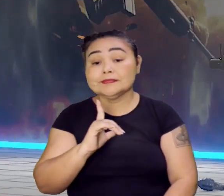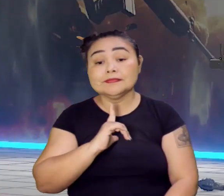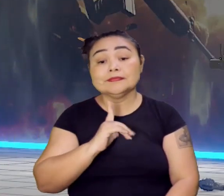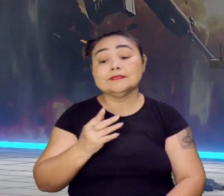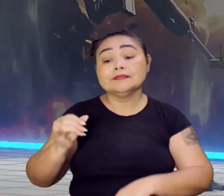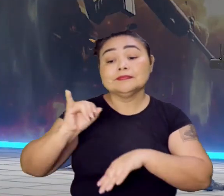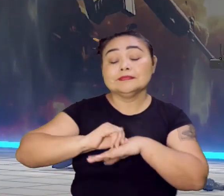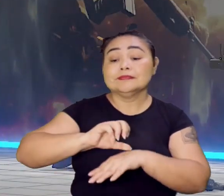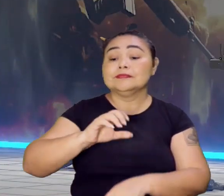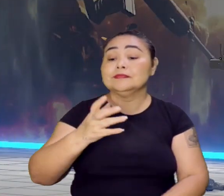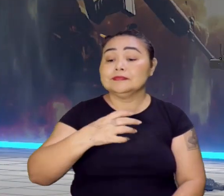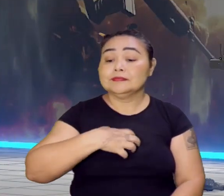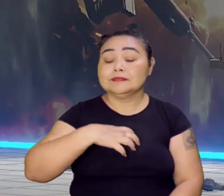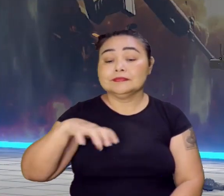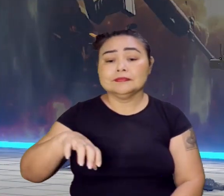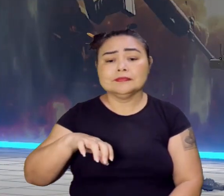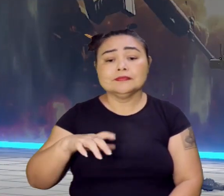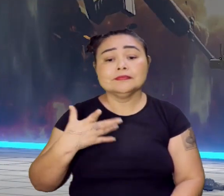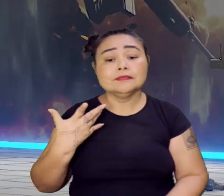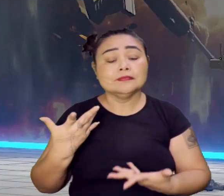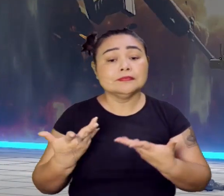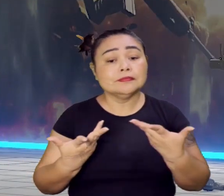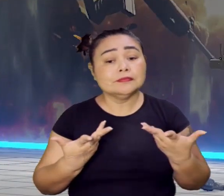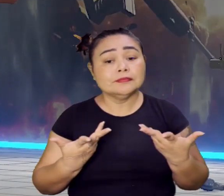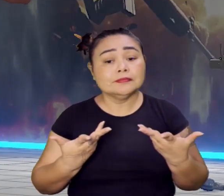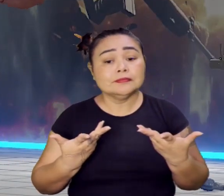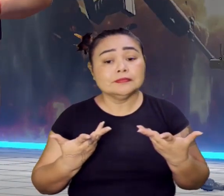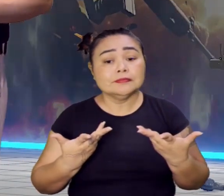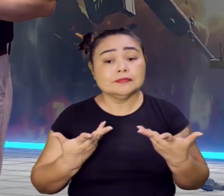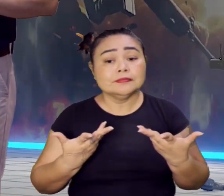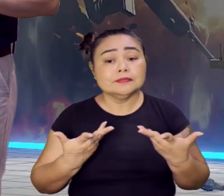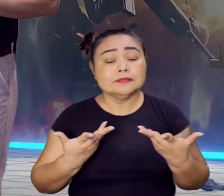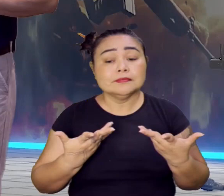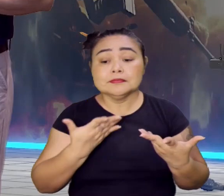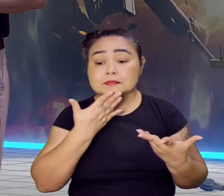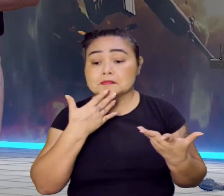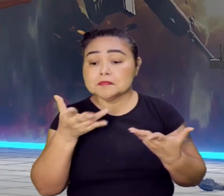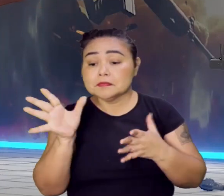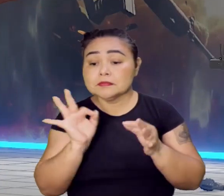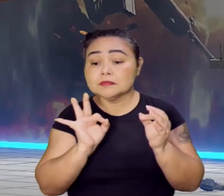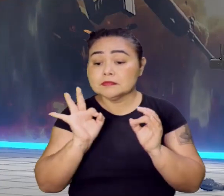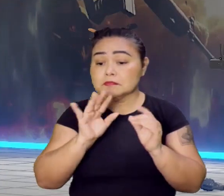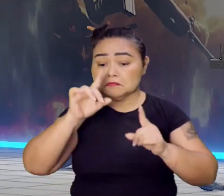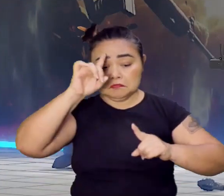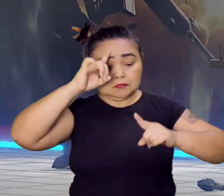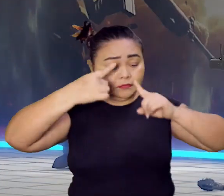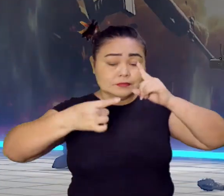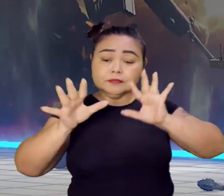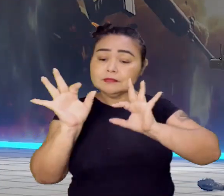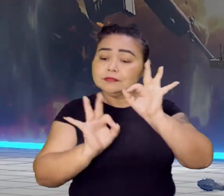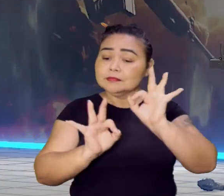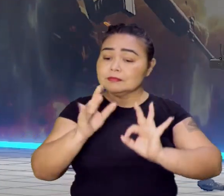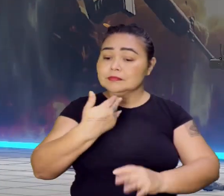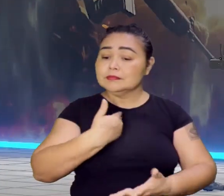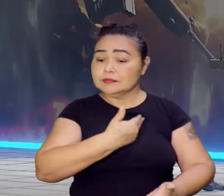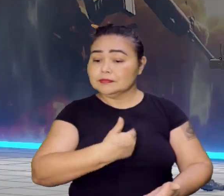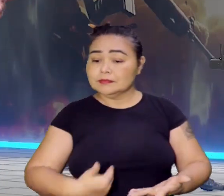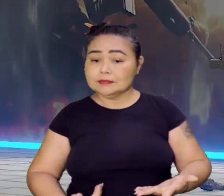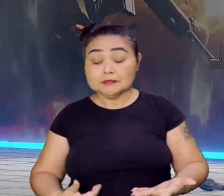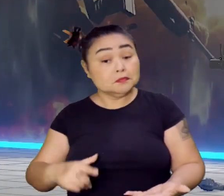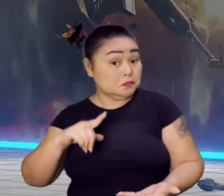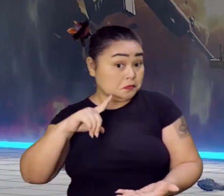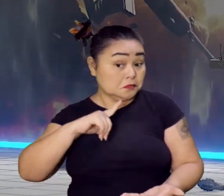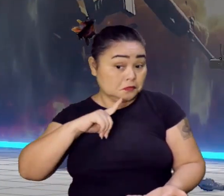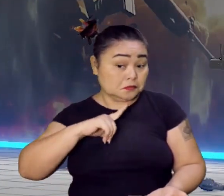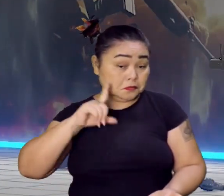de Salvador, que era uma maneira de melhor governabilidade. Se tivesse essa divisão, hoje, nós